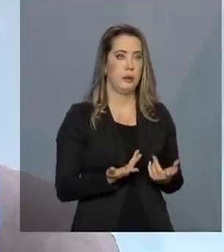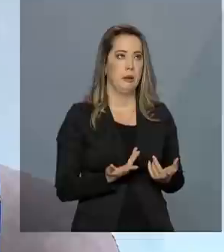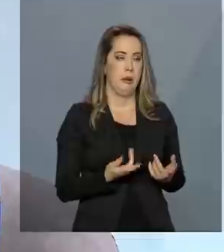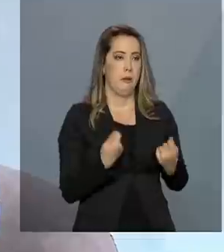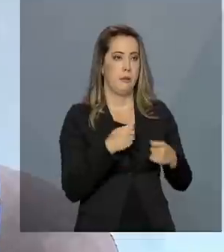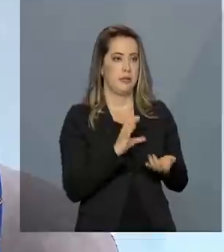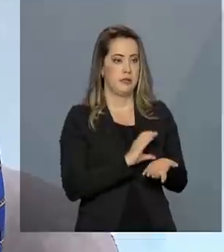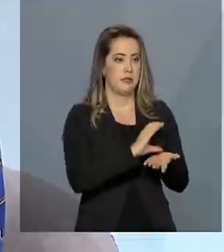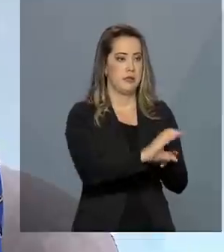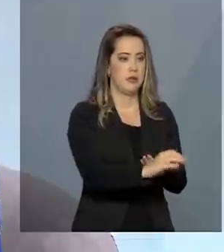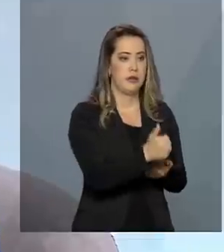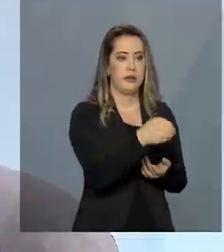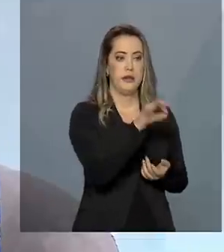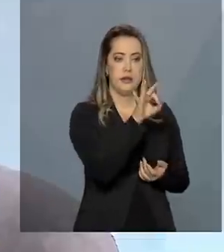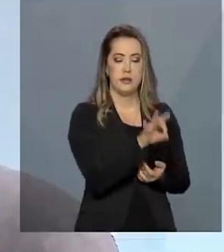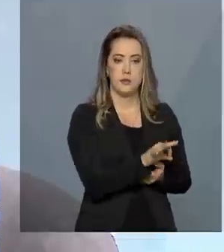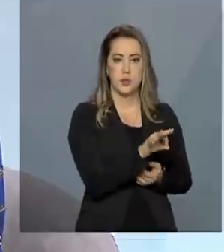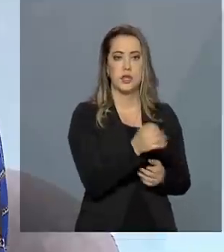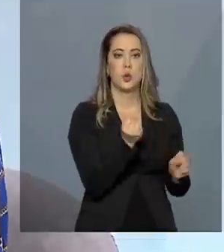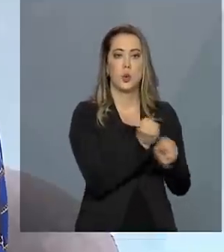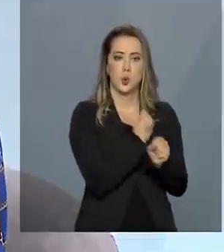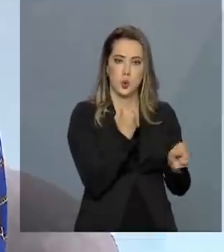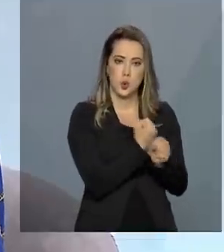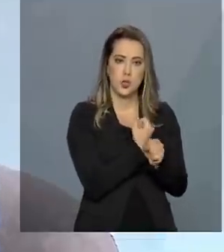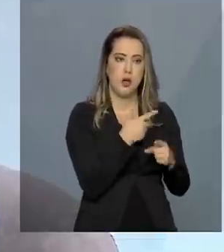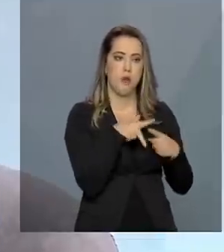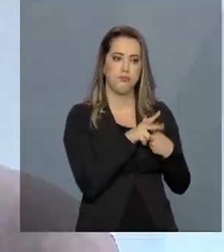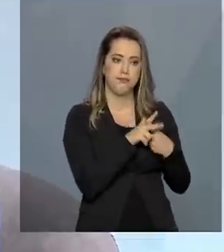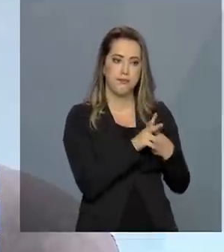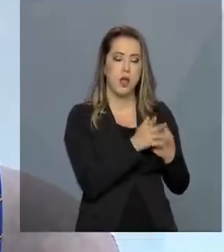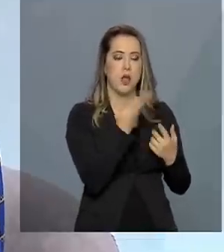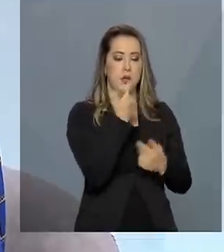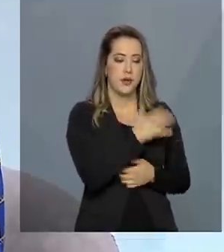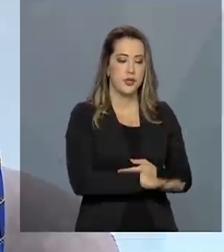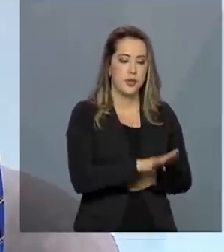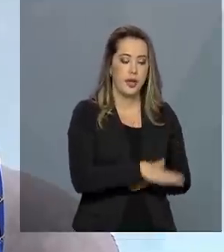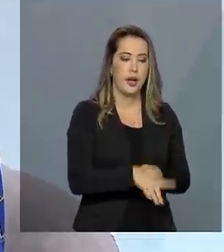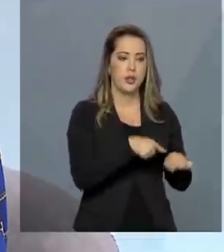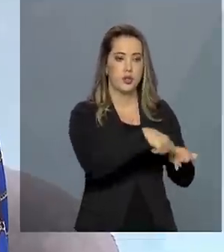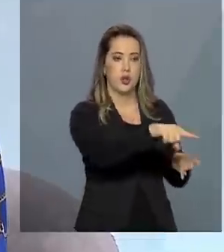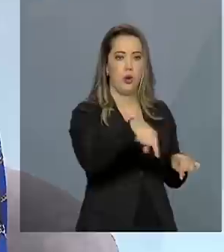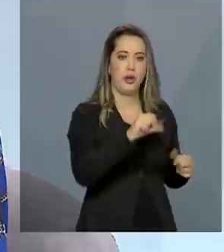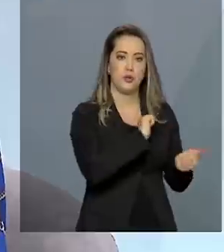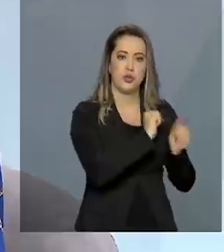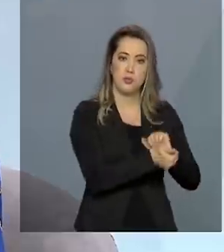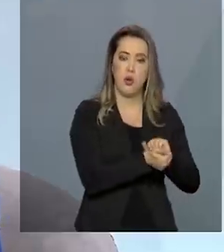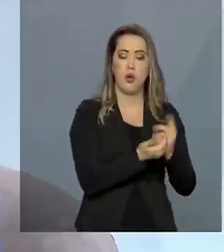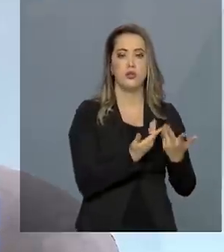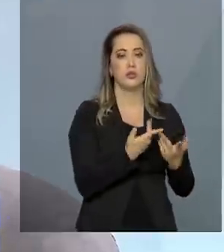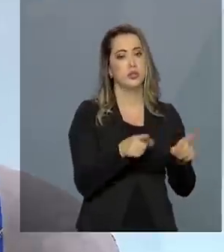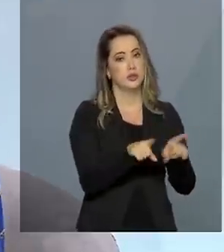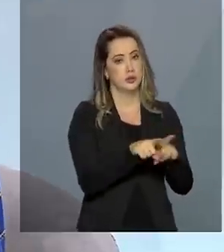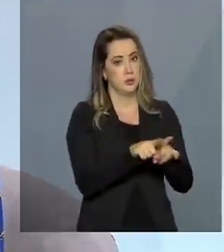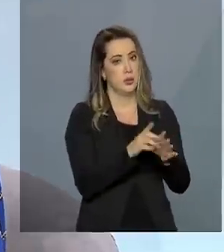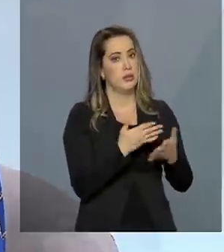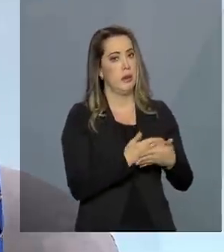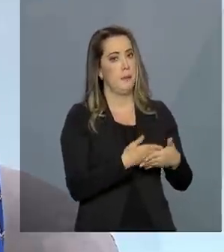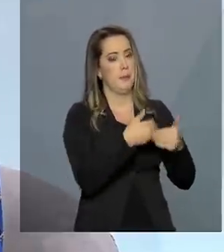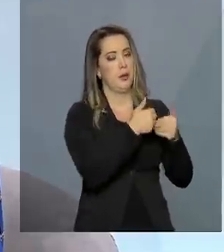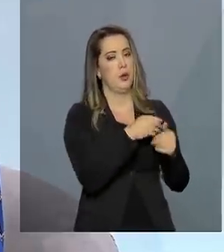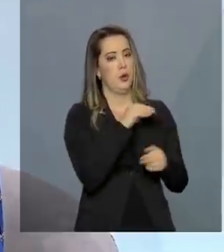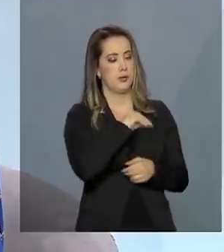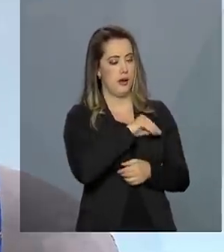ser direcionada para a construção de creche, de escola, de quadras. Então, além da valorização dos